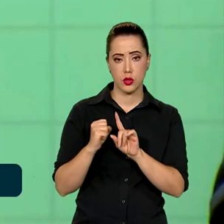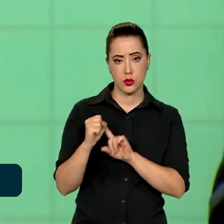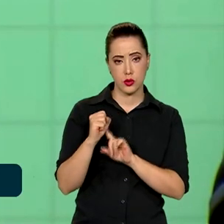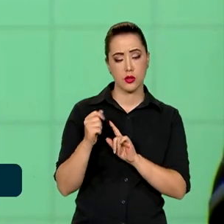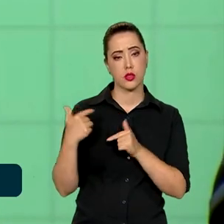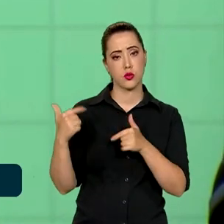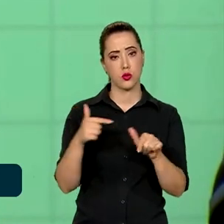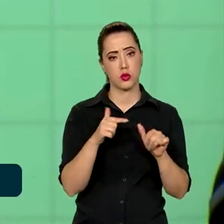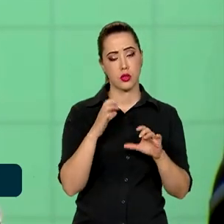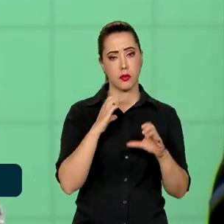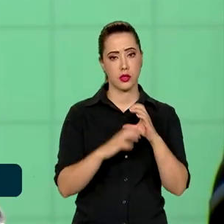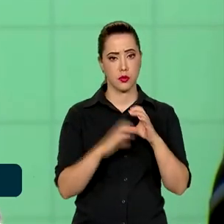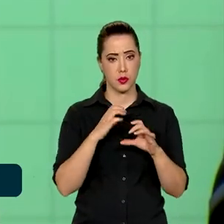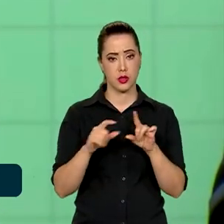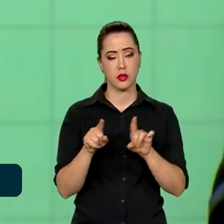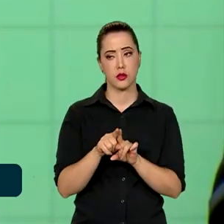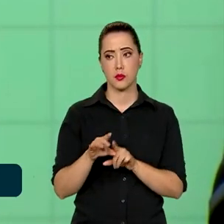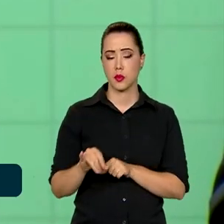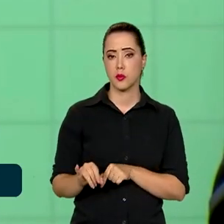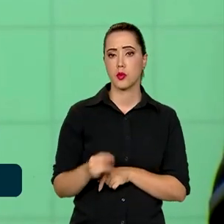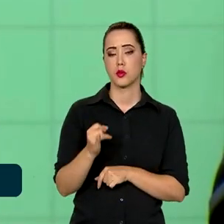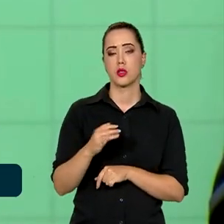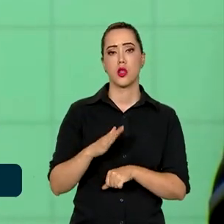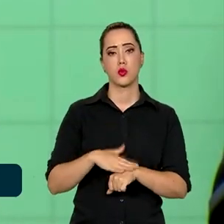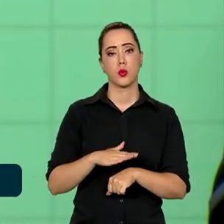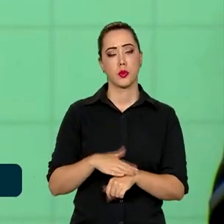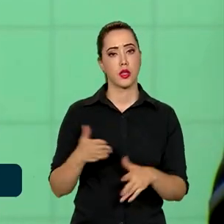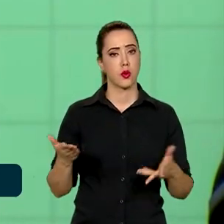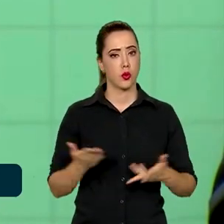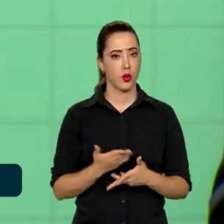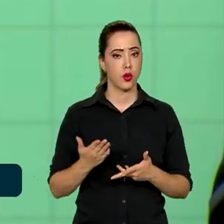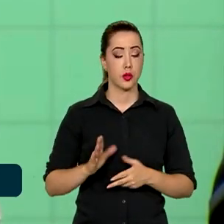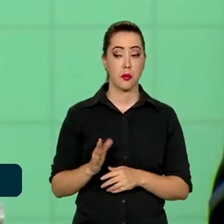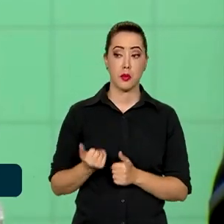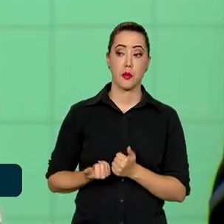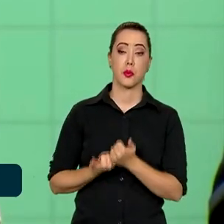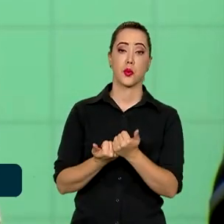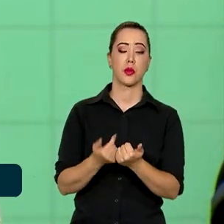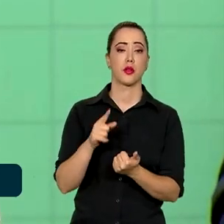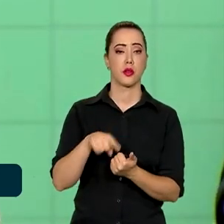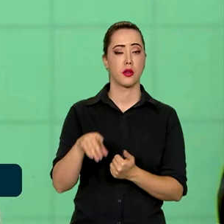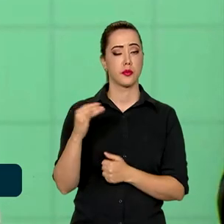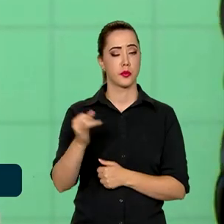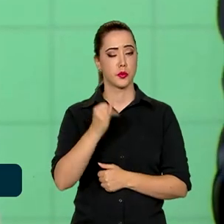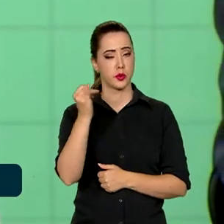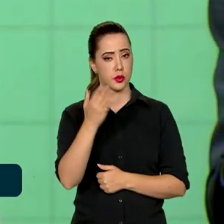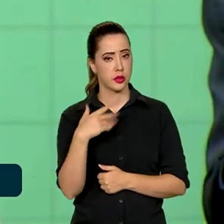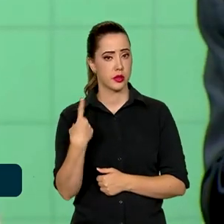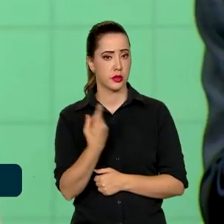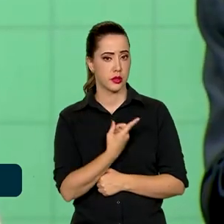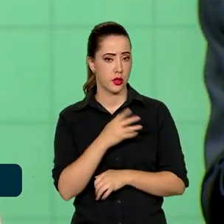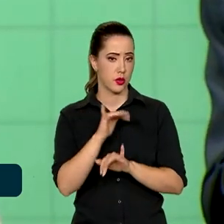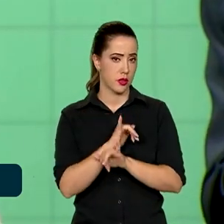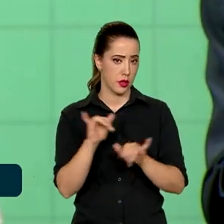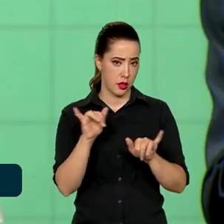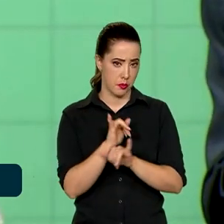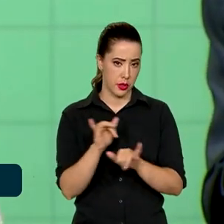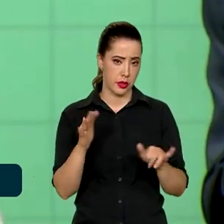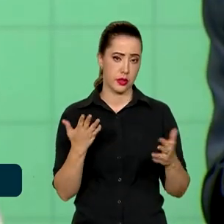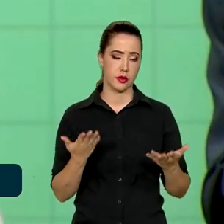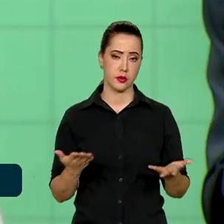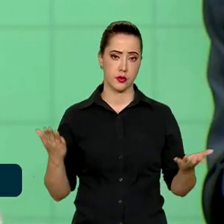papel da comunicação e aproveitar esse momento para reforçar a importância da nossa campanha